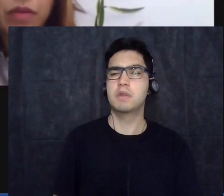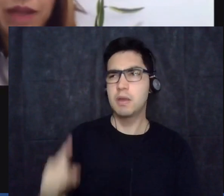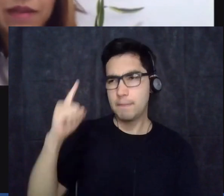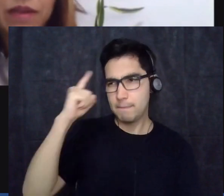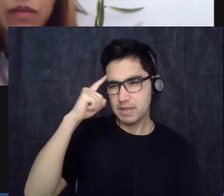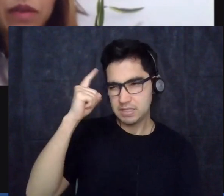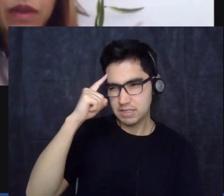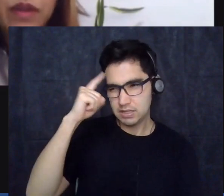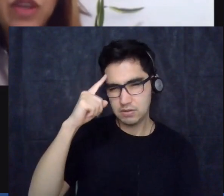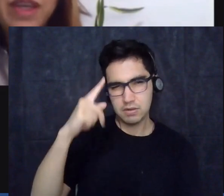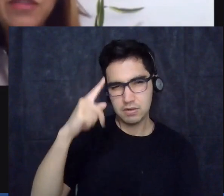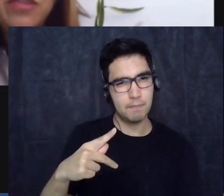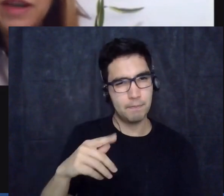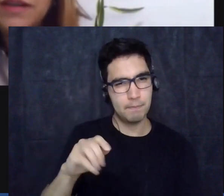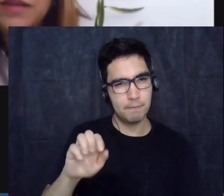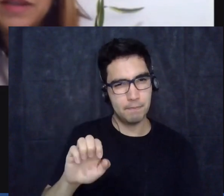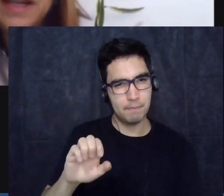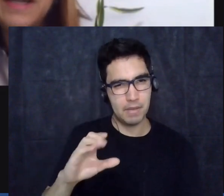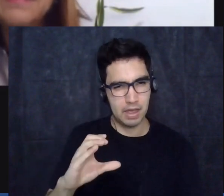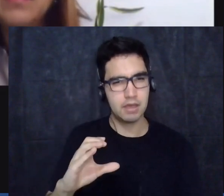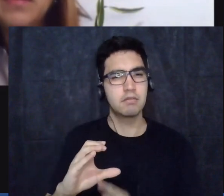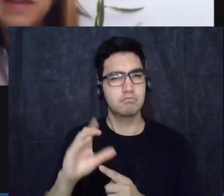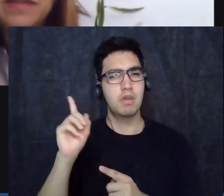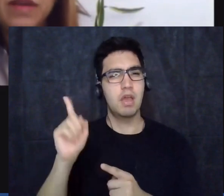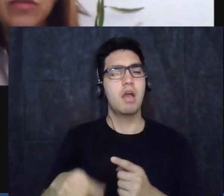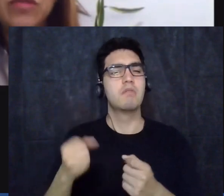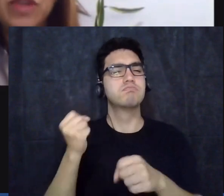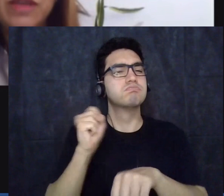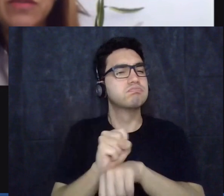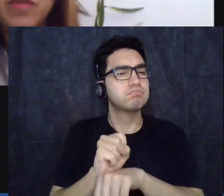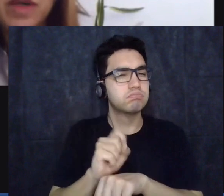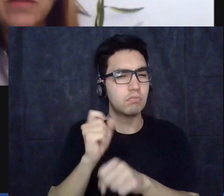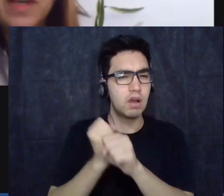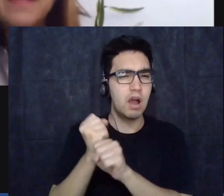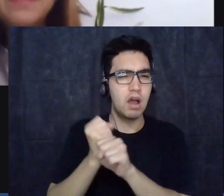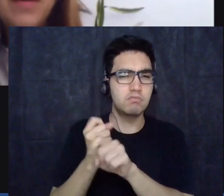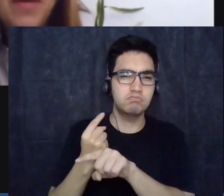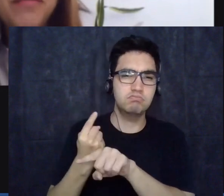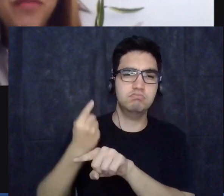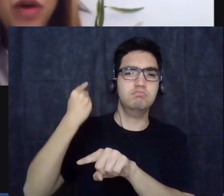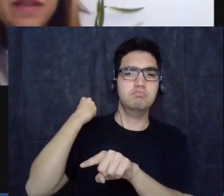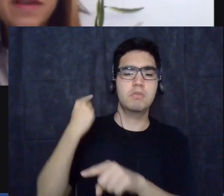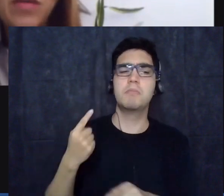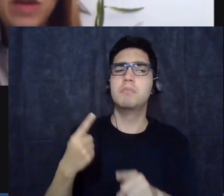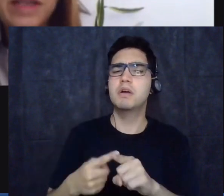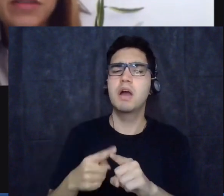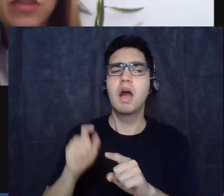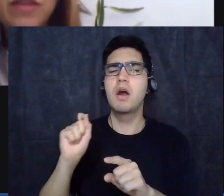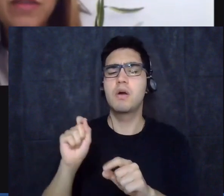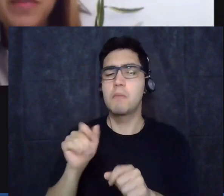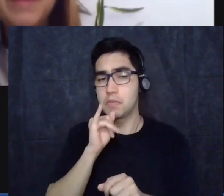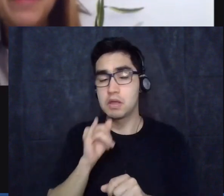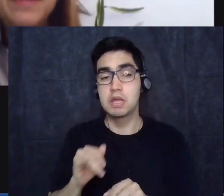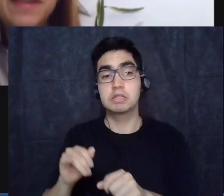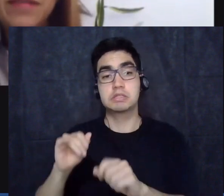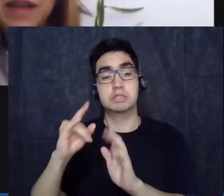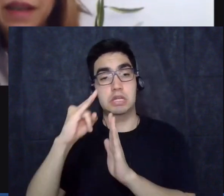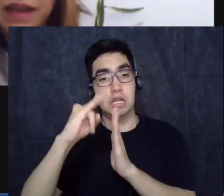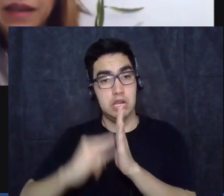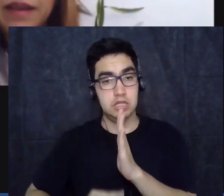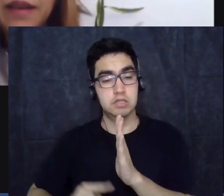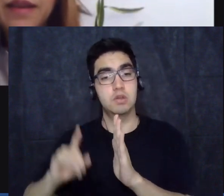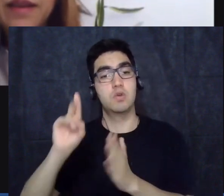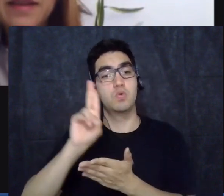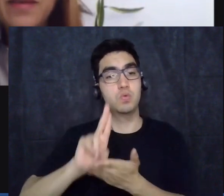violação dos direitos humanos no Brasil de que adianta uma declaração universal dos direitos humanos se não há força coletiva para